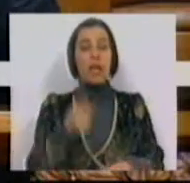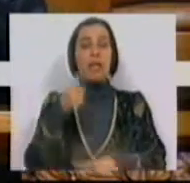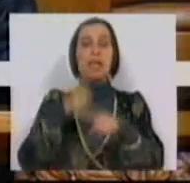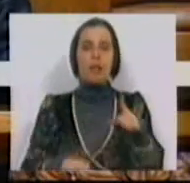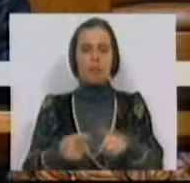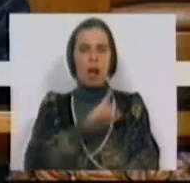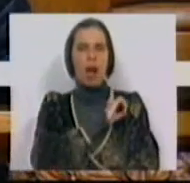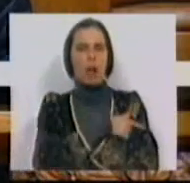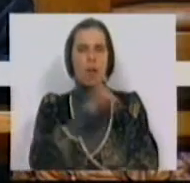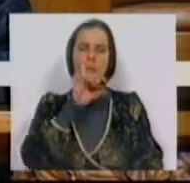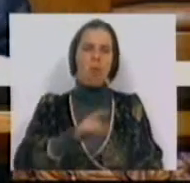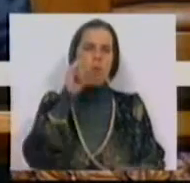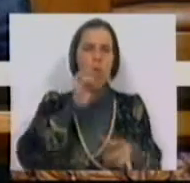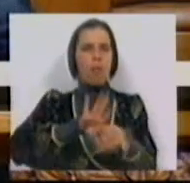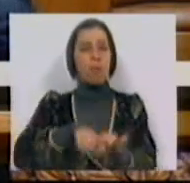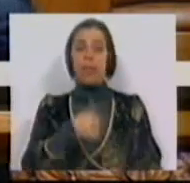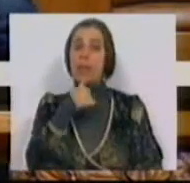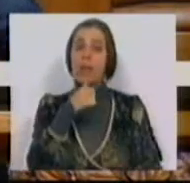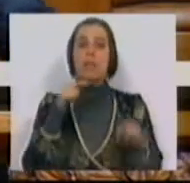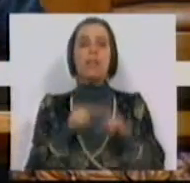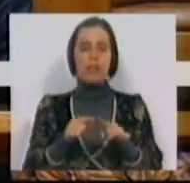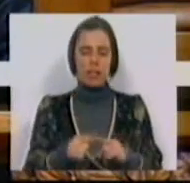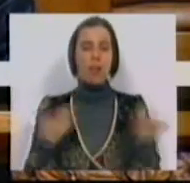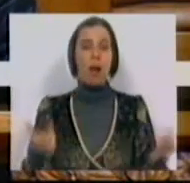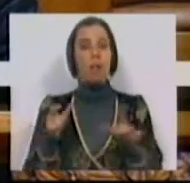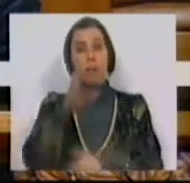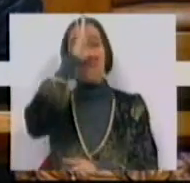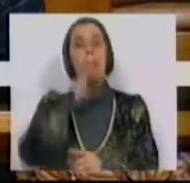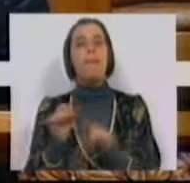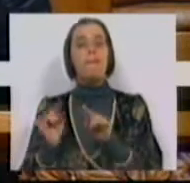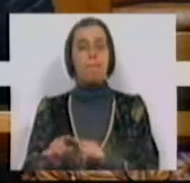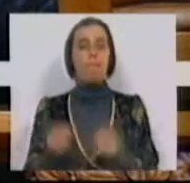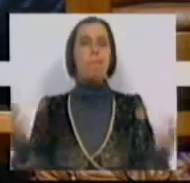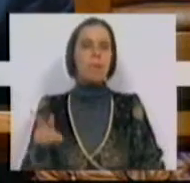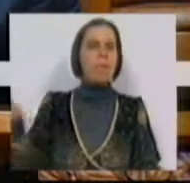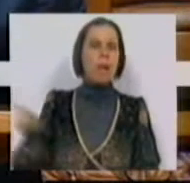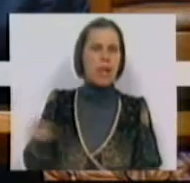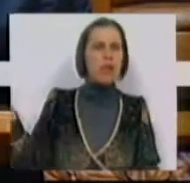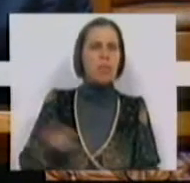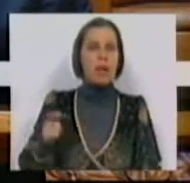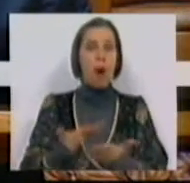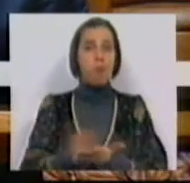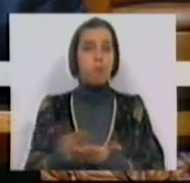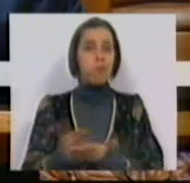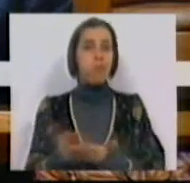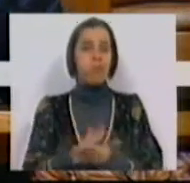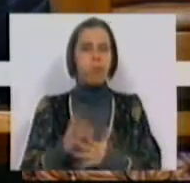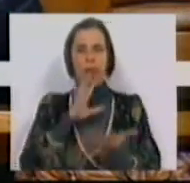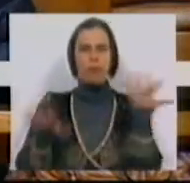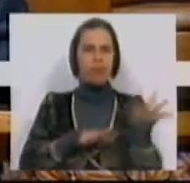sobre esta incompetente e desastrosa decisão por parte deste Governo. Foram meses e meses de indefinições,